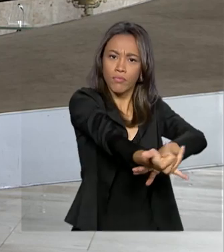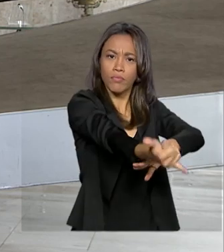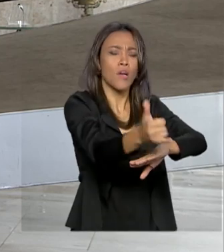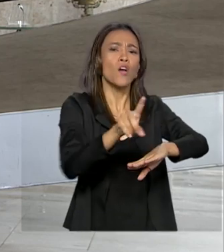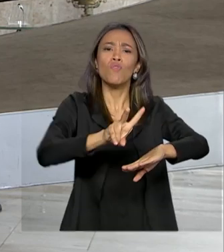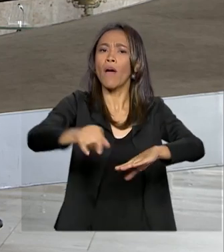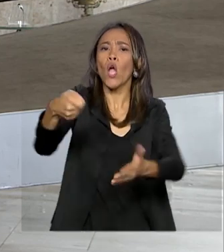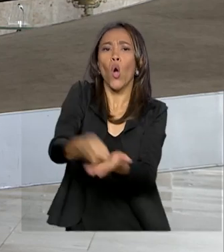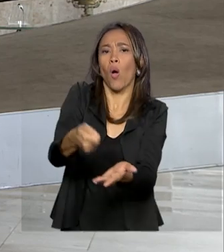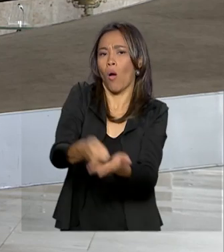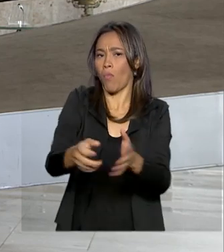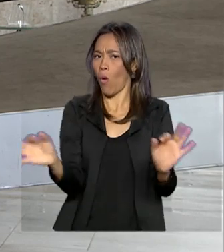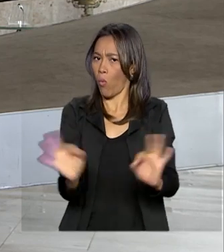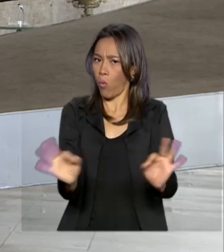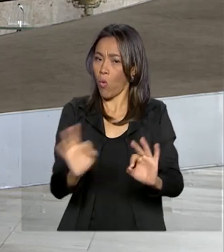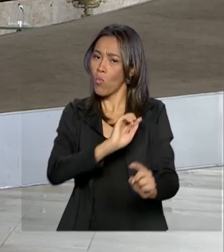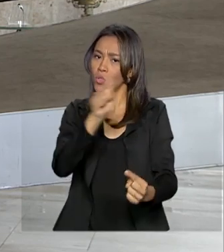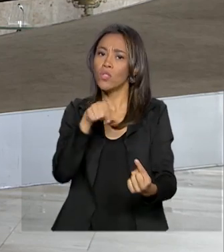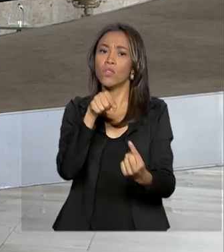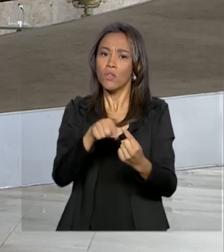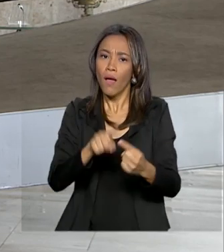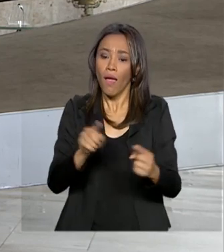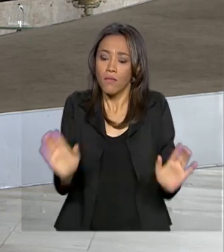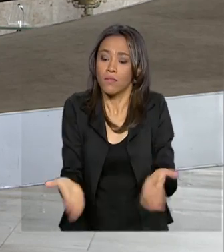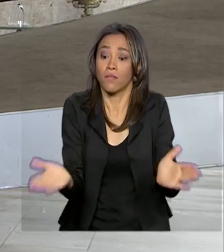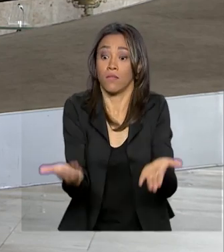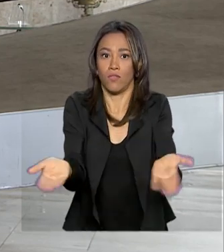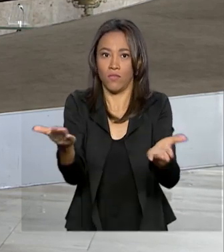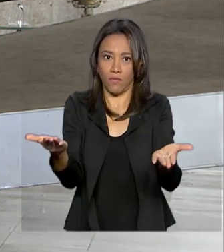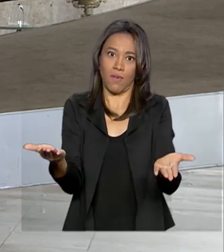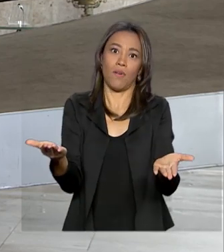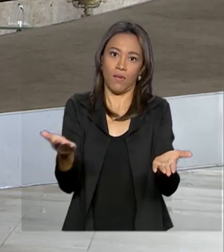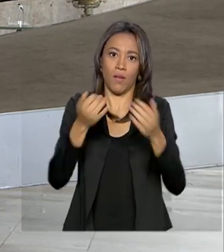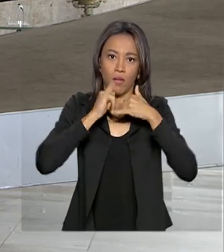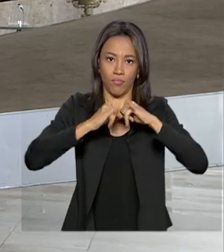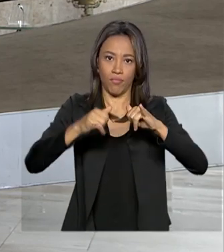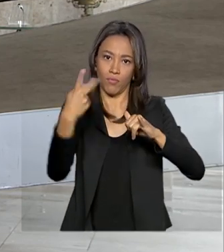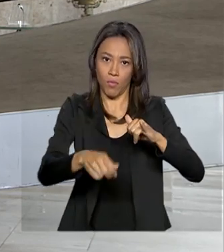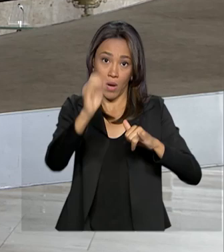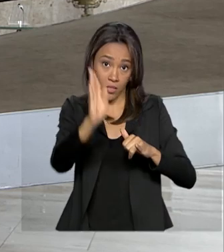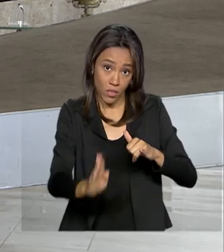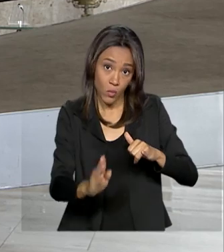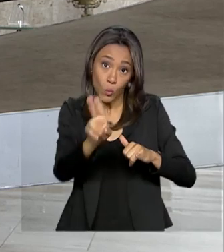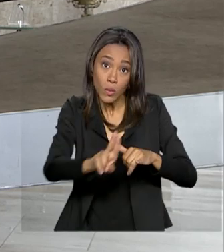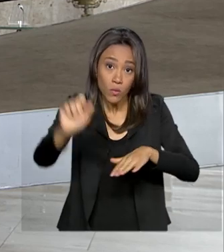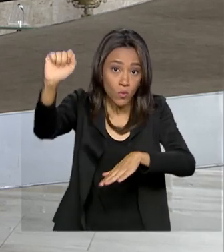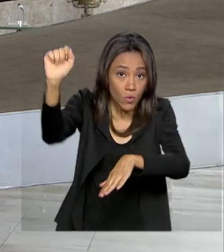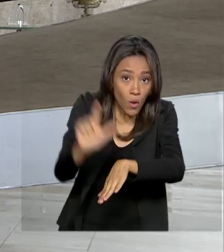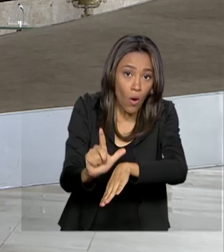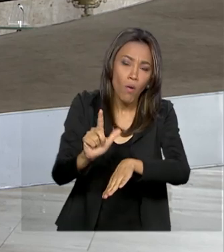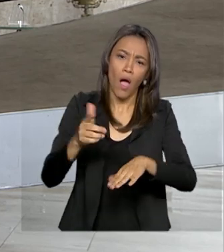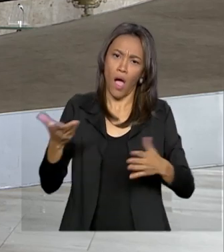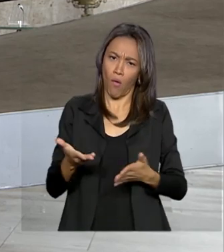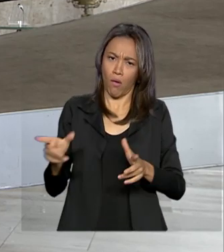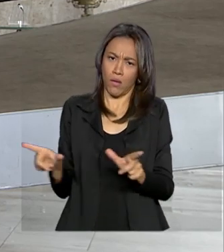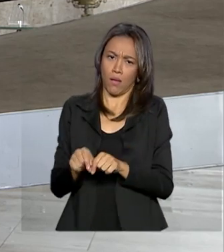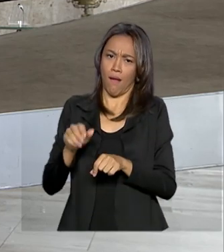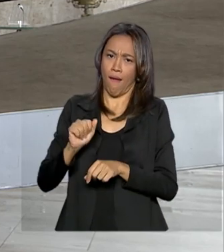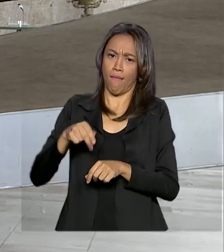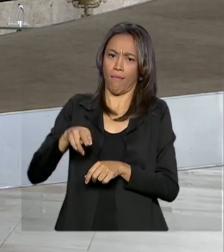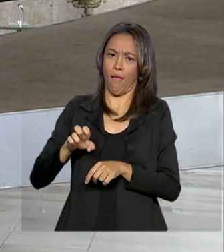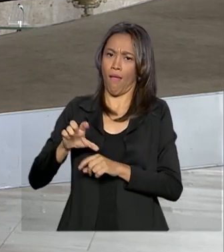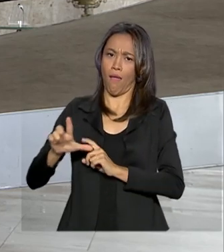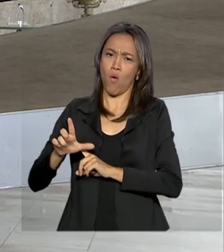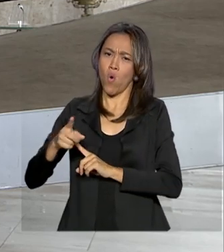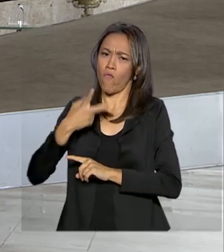A ideia era incentivar a produção de energia solar no país. Agora, a ANEEL acredita que esse incentivo não é mais necessário e que os consumidores